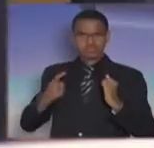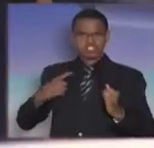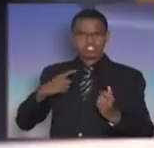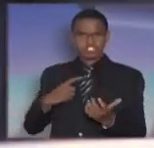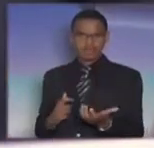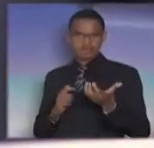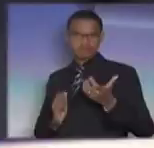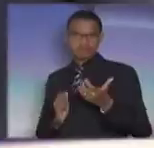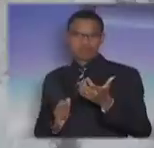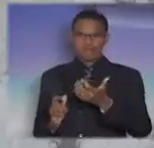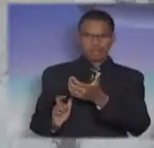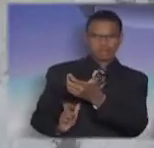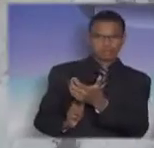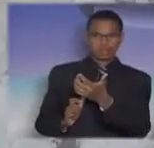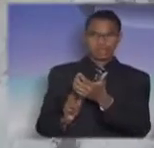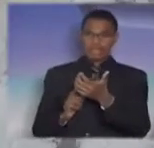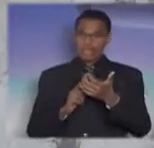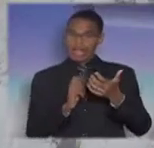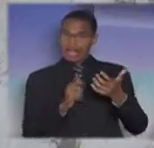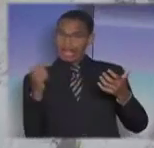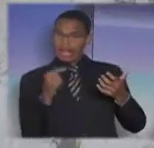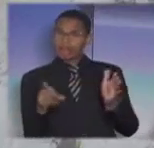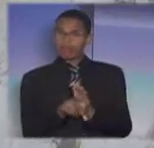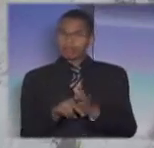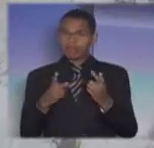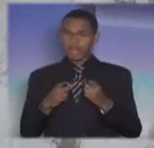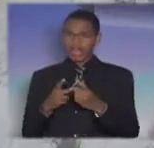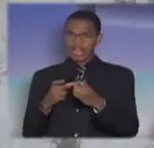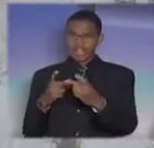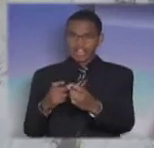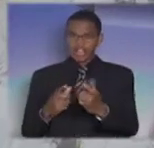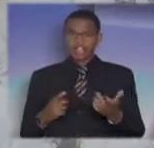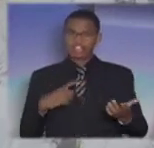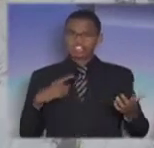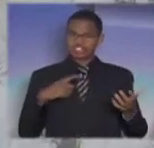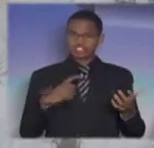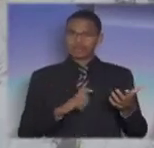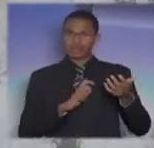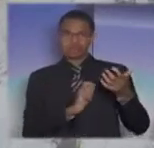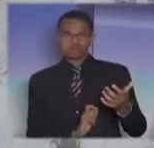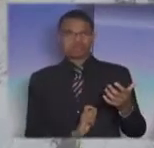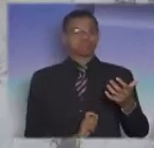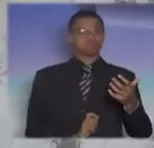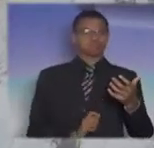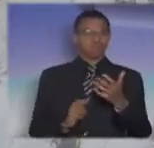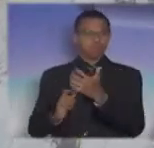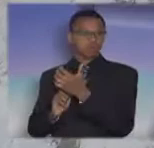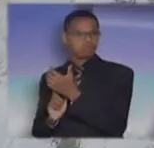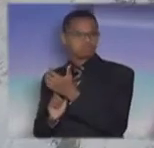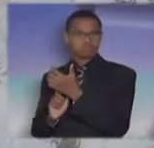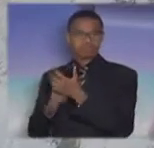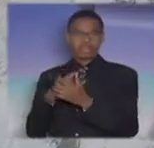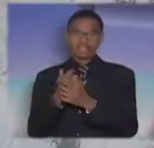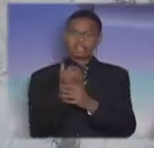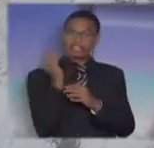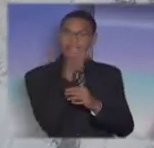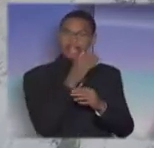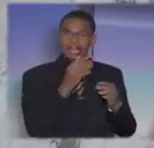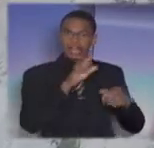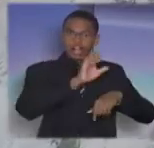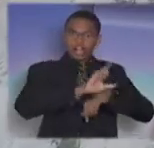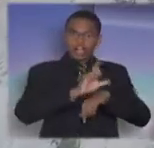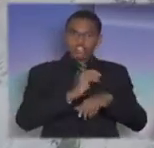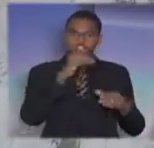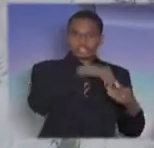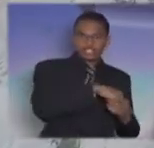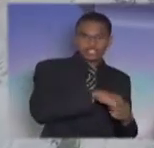fuzis, armas de guerra, em posição de segurança, na frente de um estabelecimento que estava sendo roubado. Eu pergunto aos senhores e